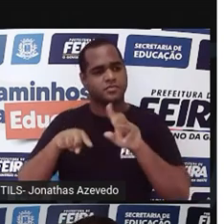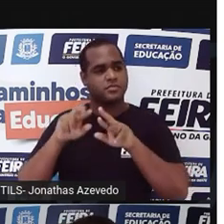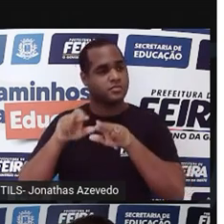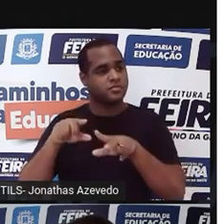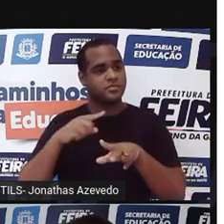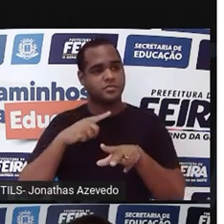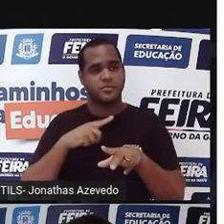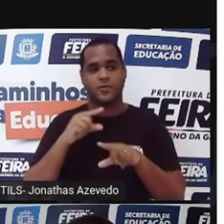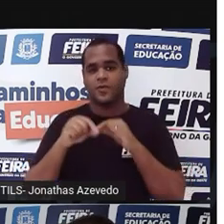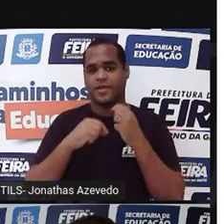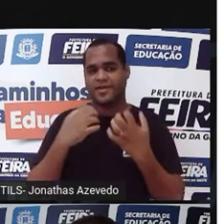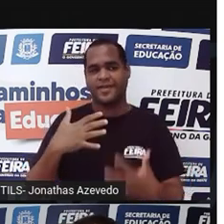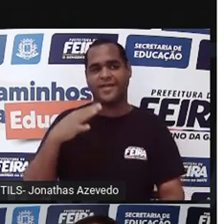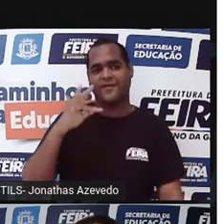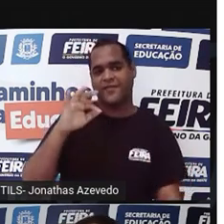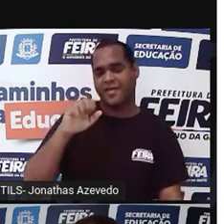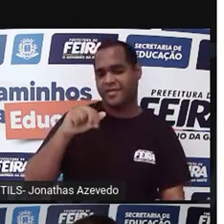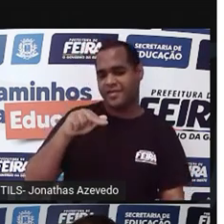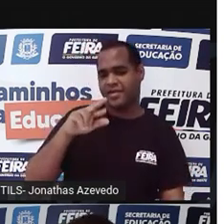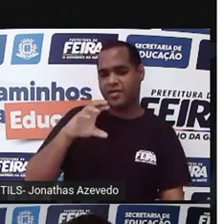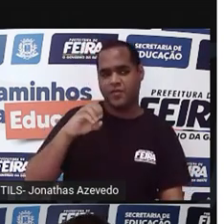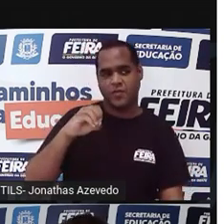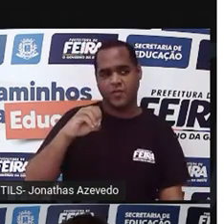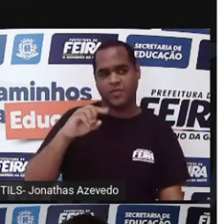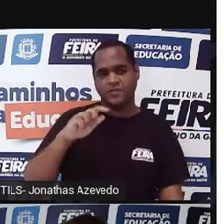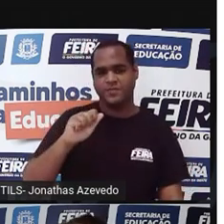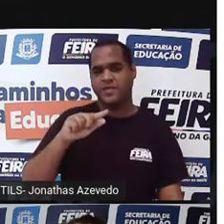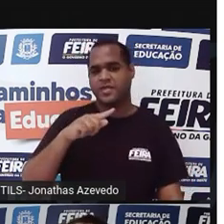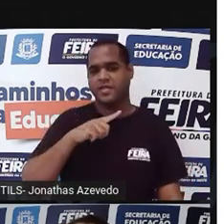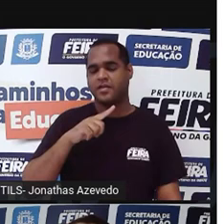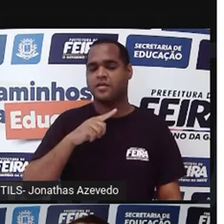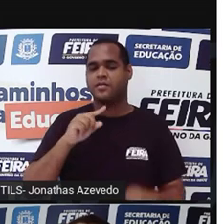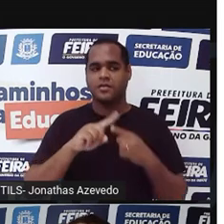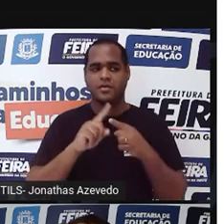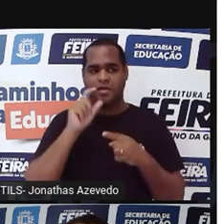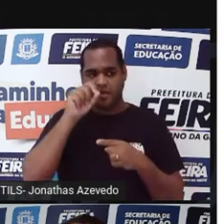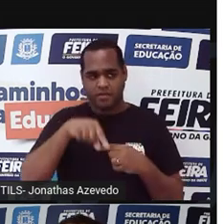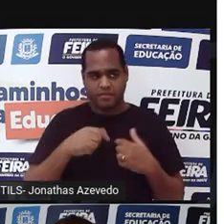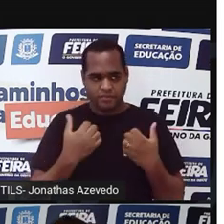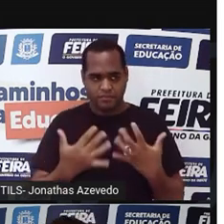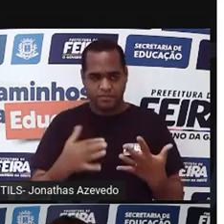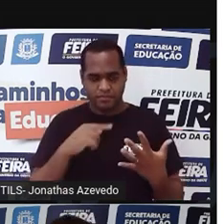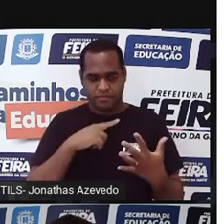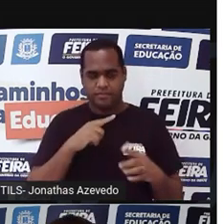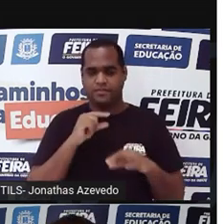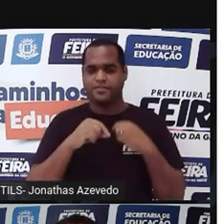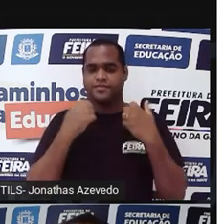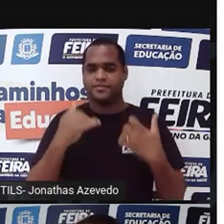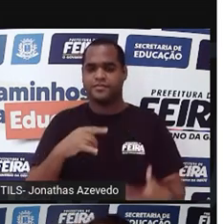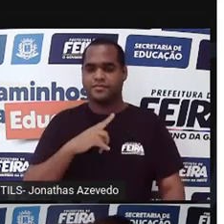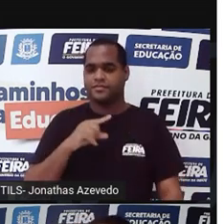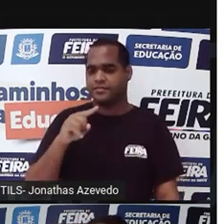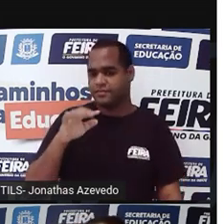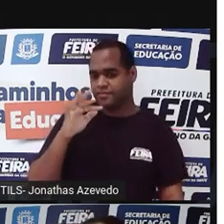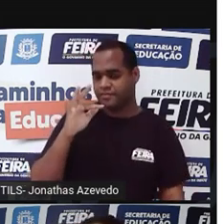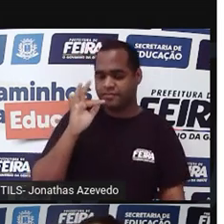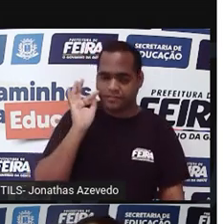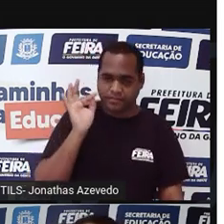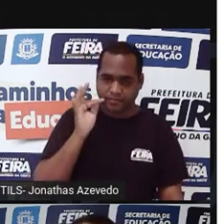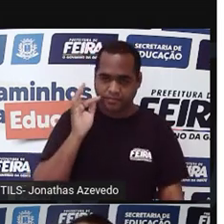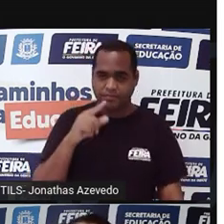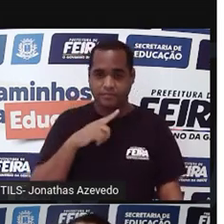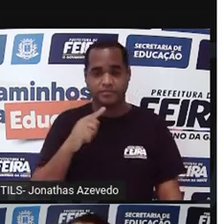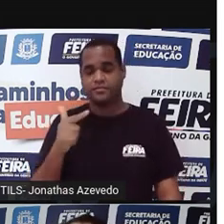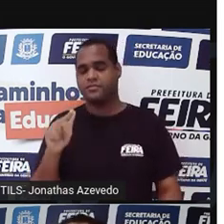são chamadas de faneroga, mas justamente porque elas apresentam semente. E angiosperma tem fruto, gimnosperma não.